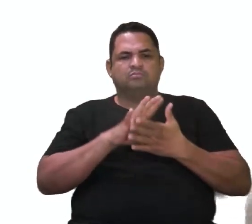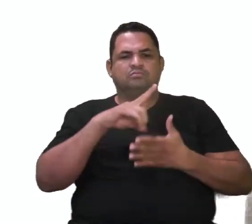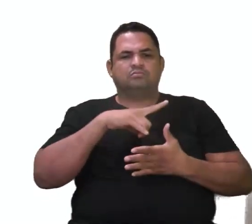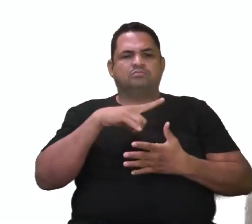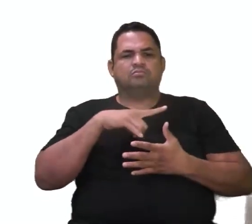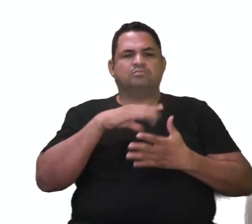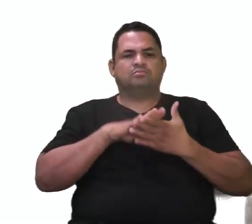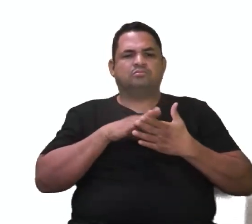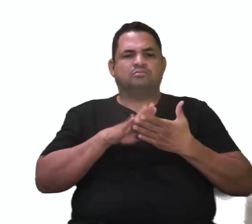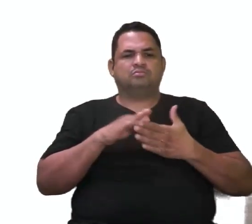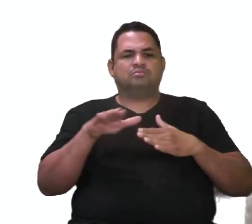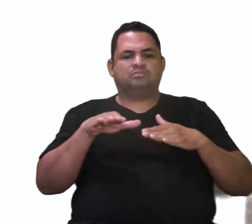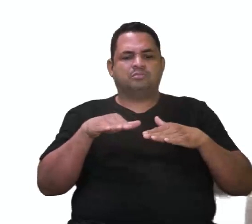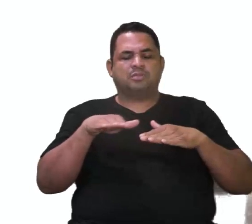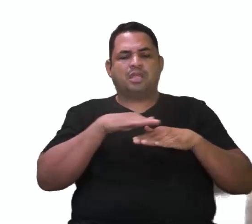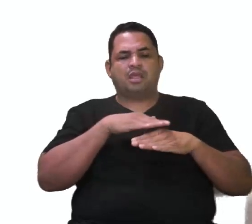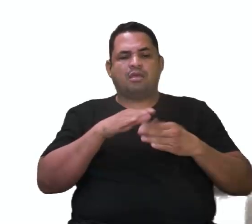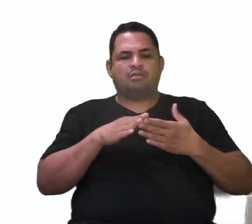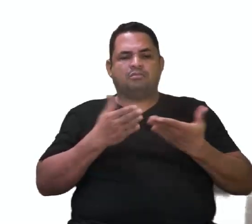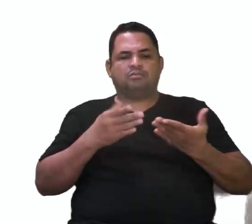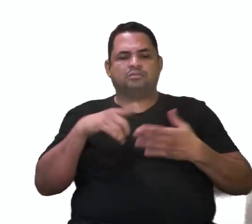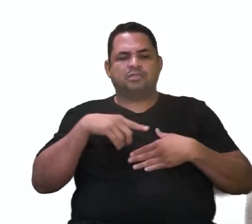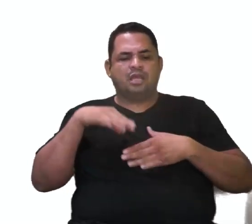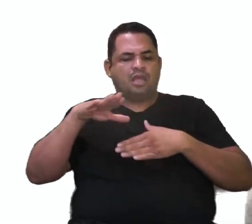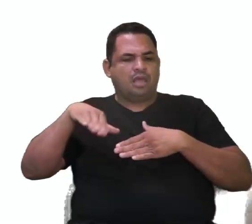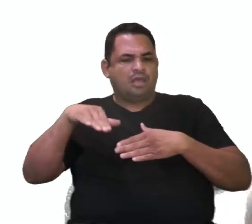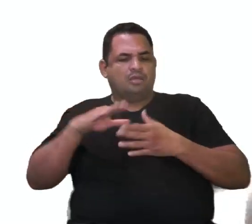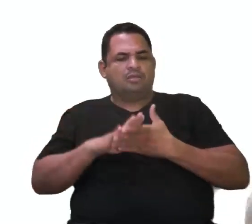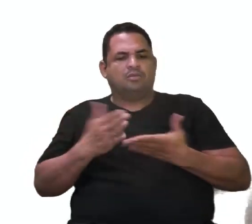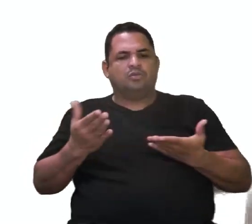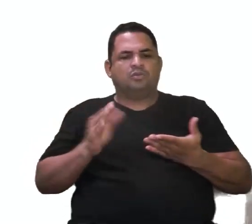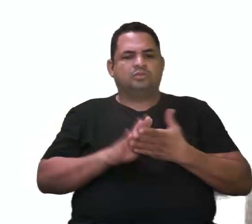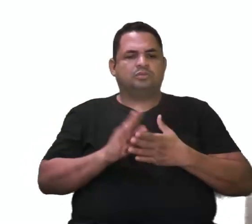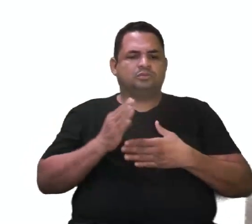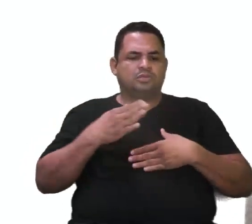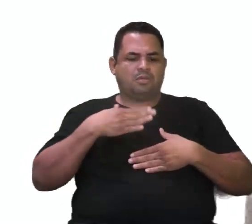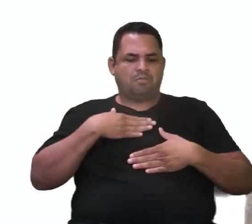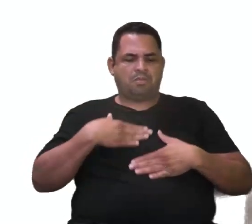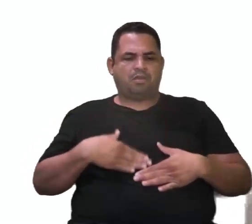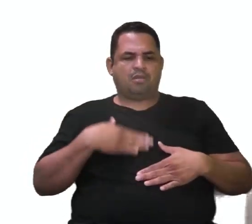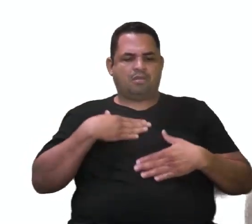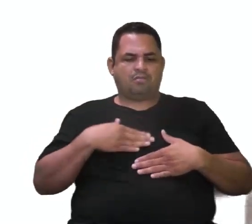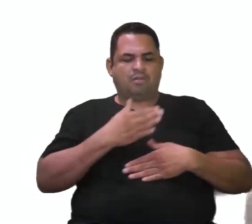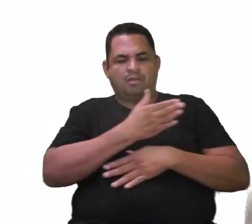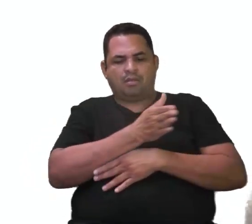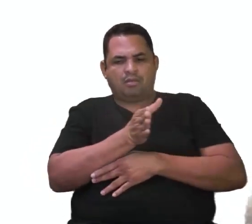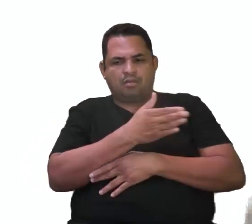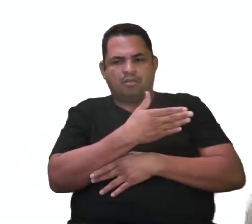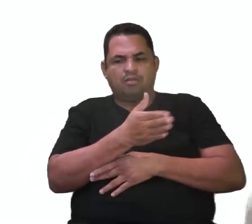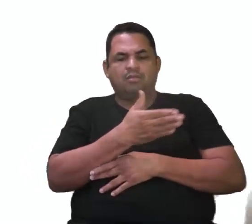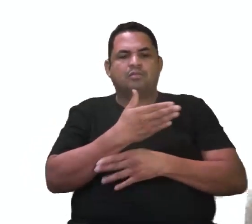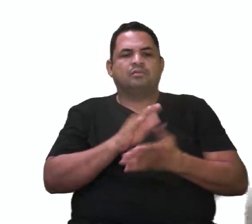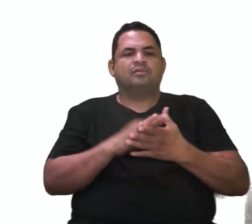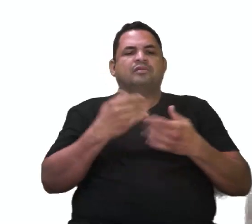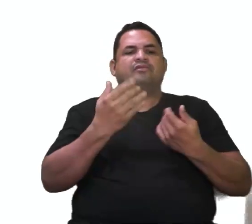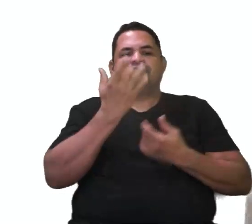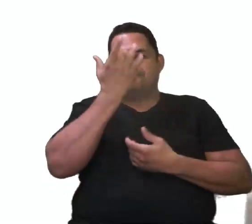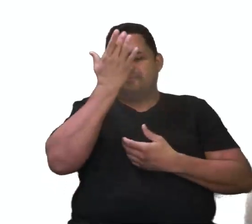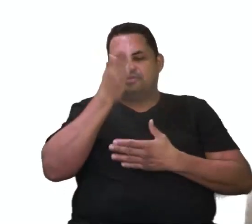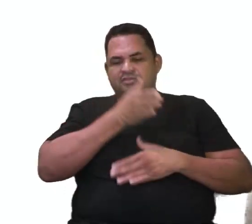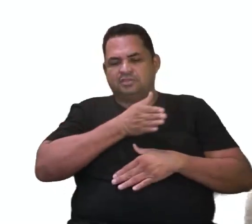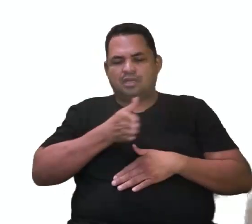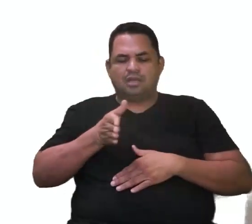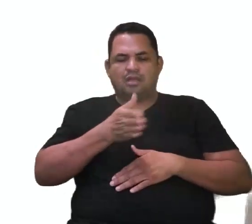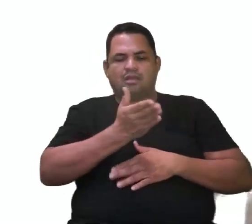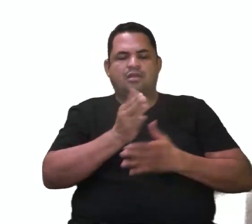Têm o corpo achatado e presença das nadadeiras, dorsal, peitoral, caudal, para facilitar o seu